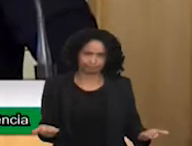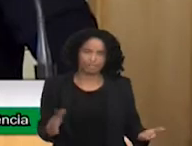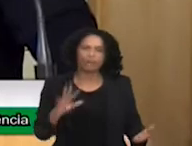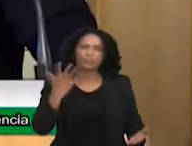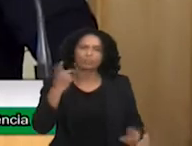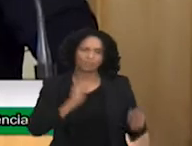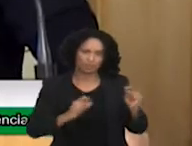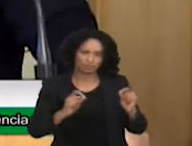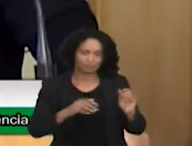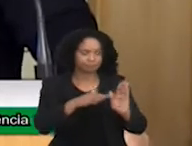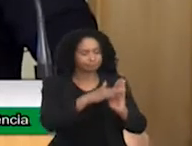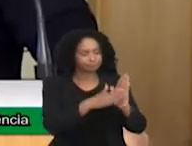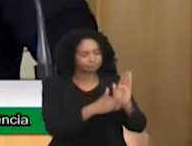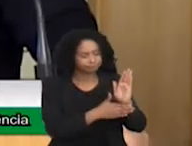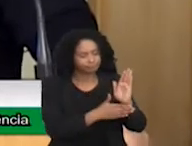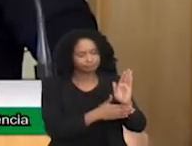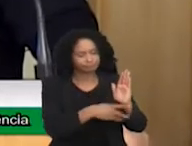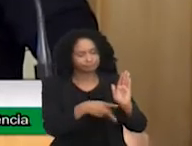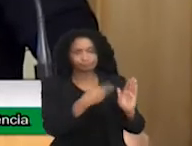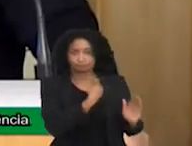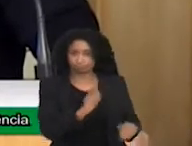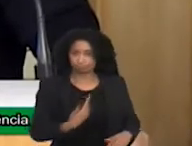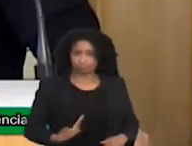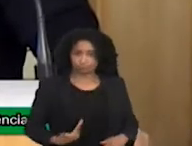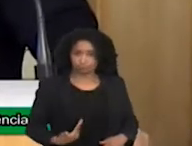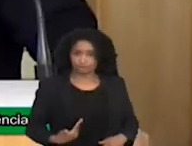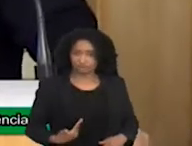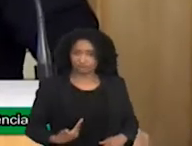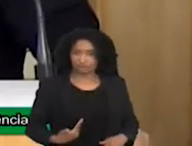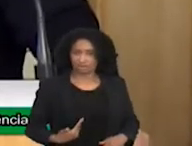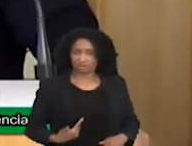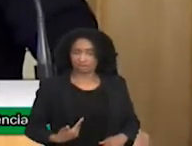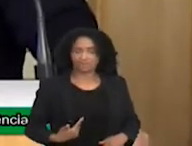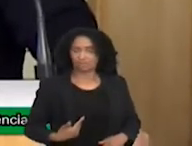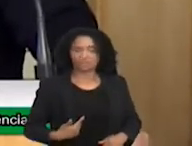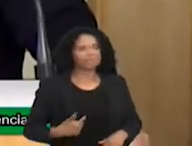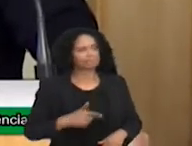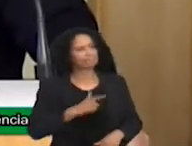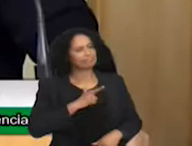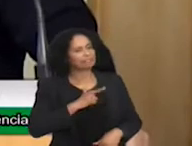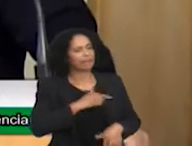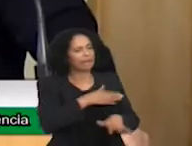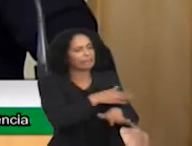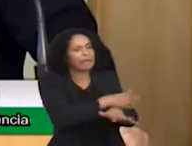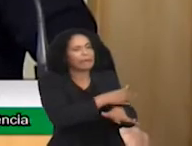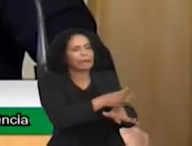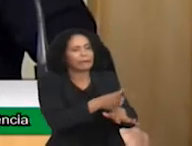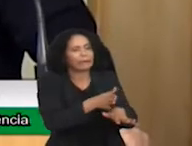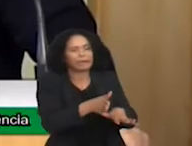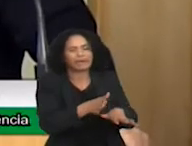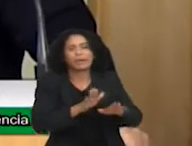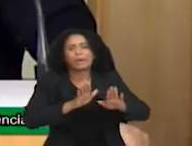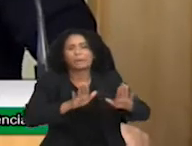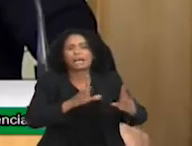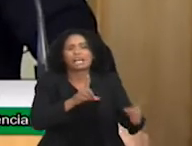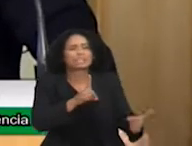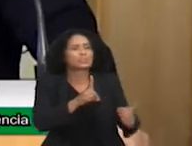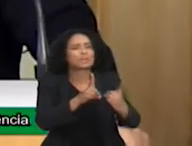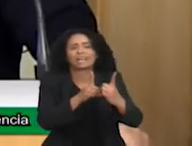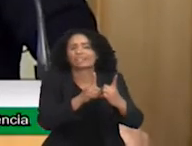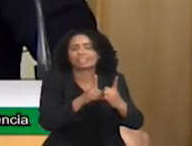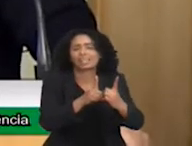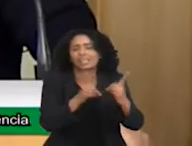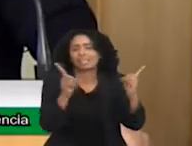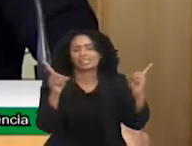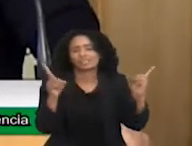públicas, elas estão segmentadas e não estão atendendo à complexidade da deficiência. E